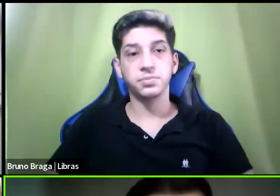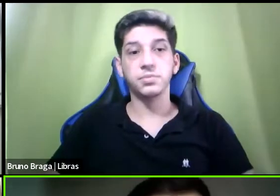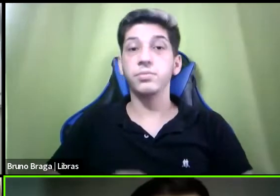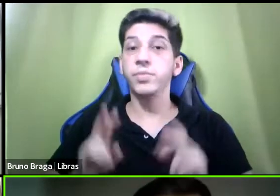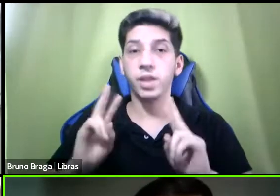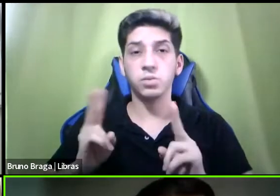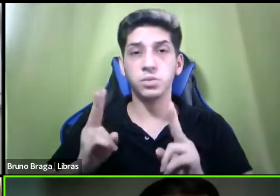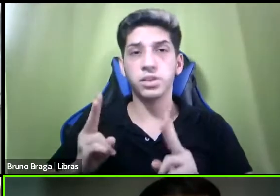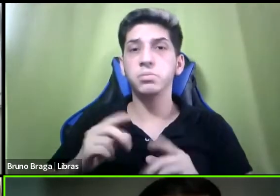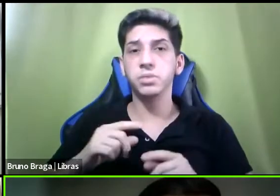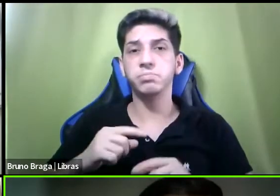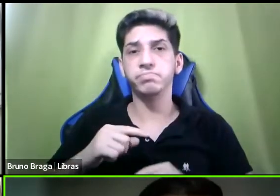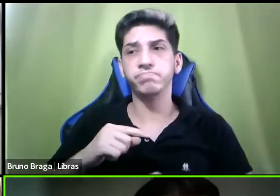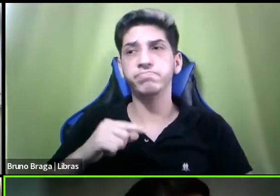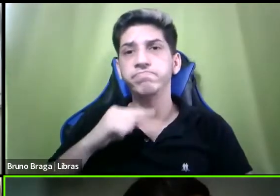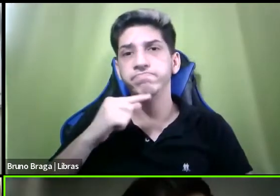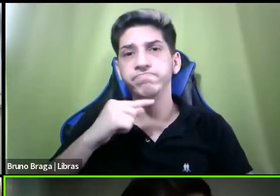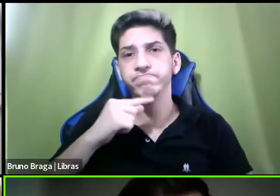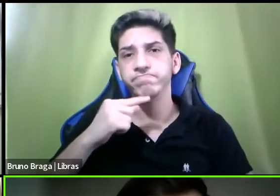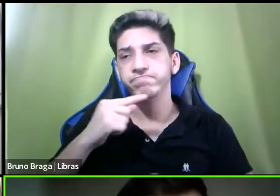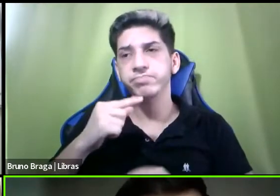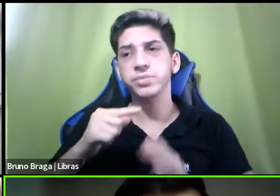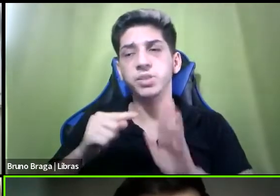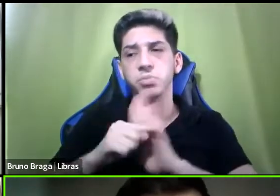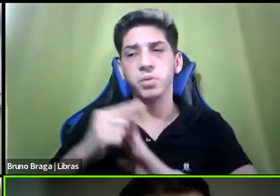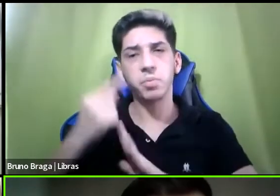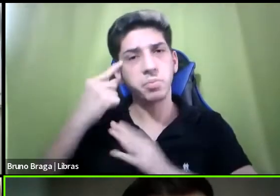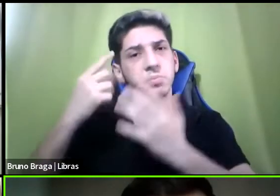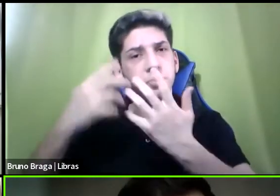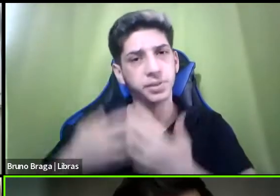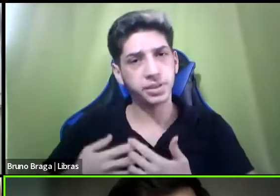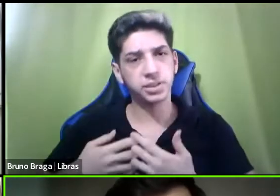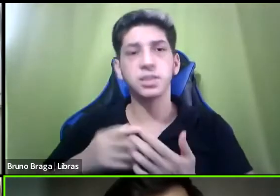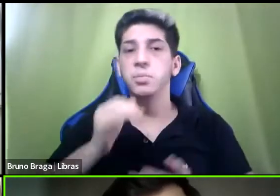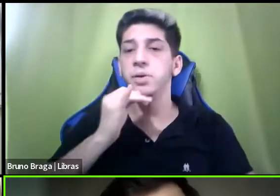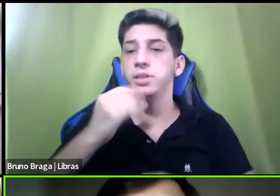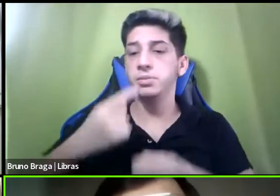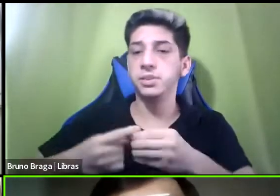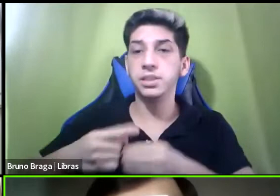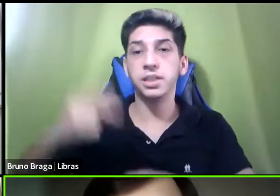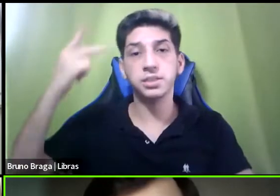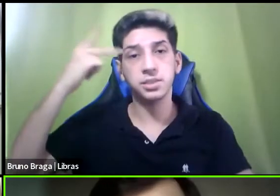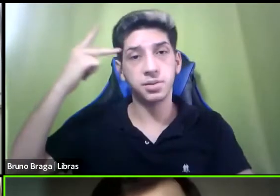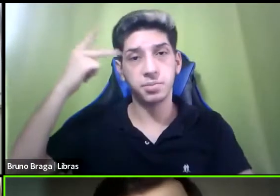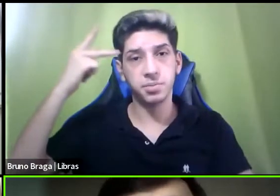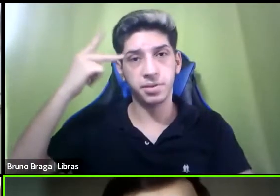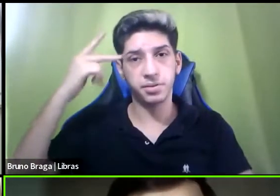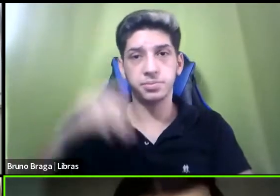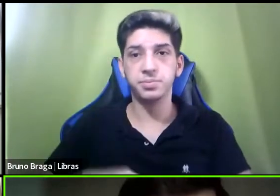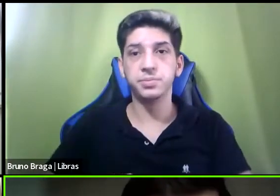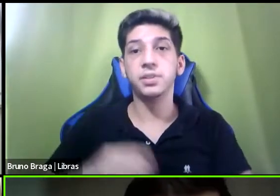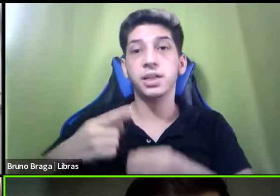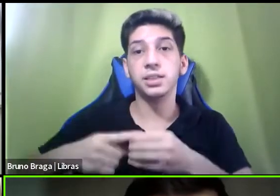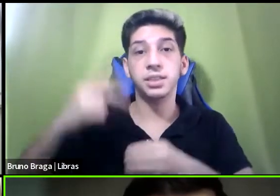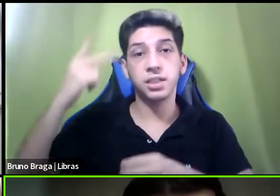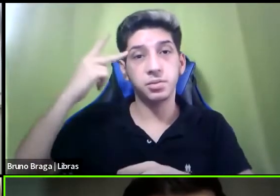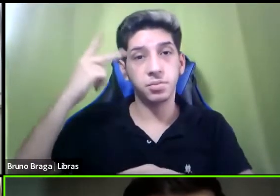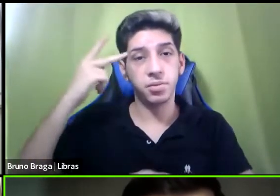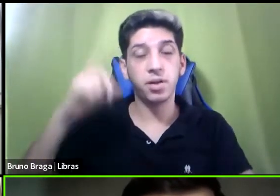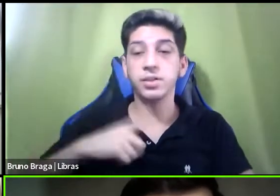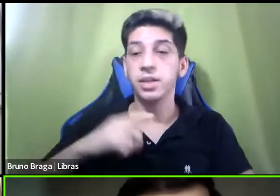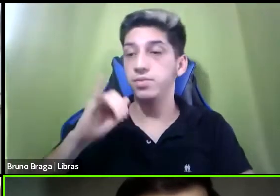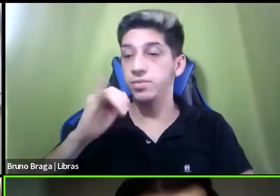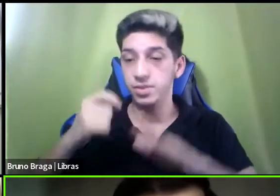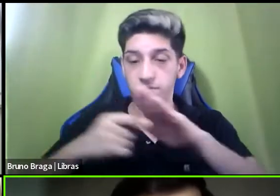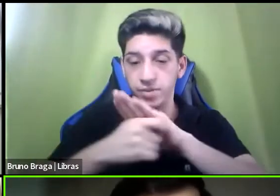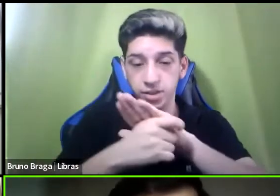pergunta eu fico pensando assim vamos pensar no caso da cidade de São Paulo cidade de São Paulo investiu né e